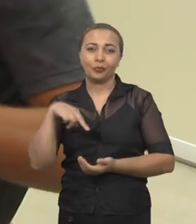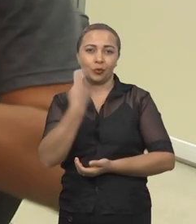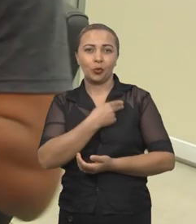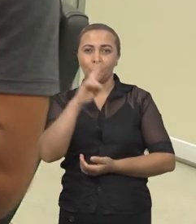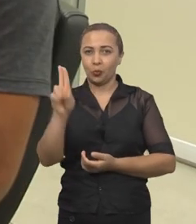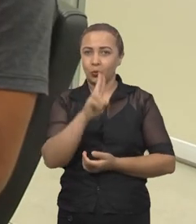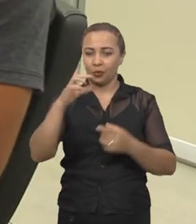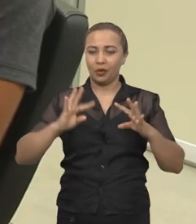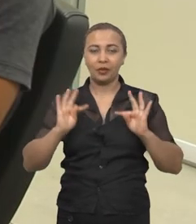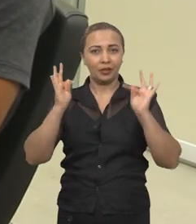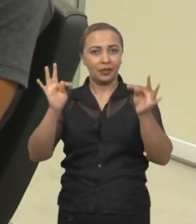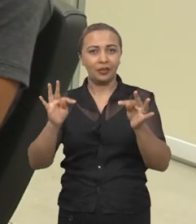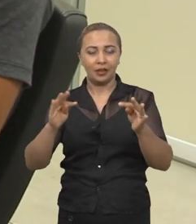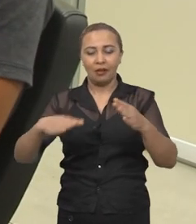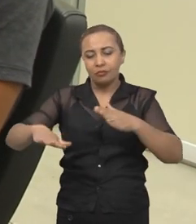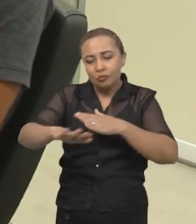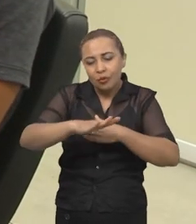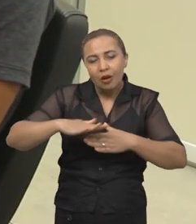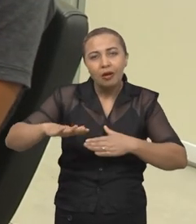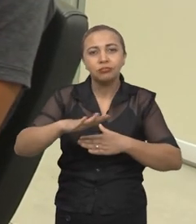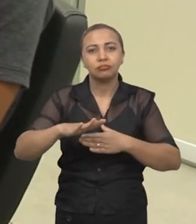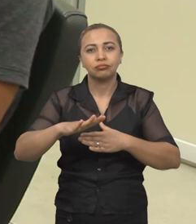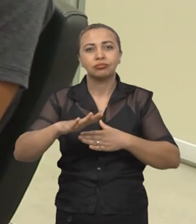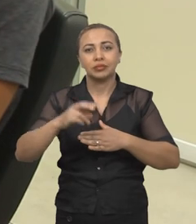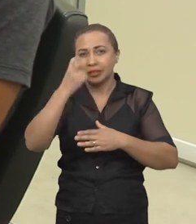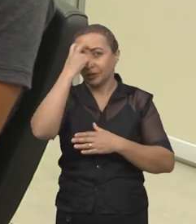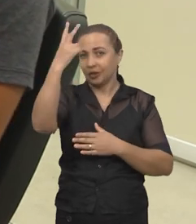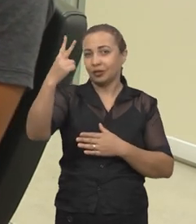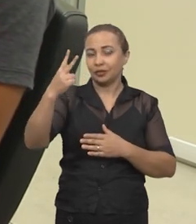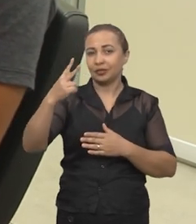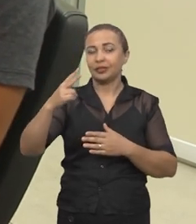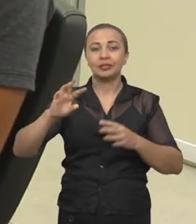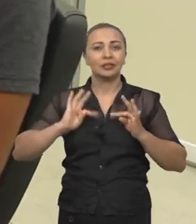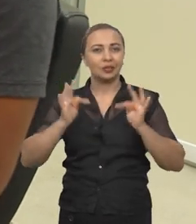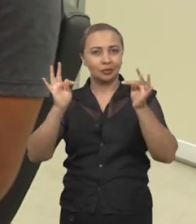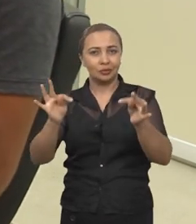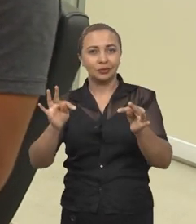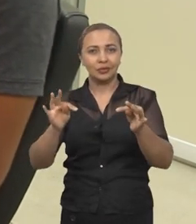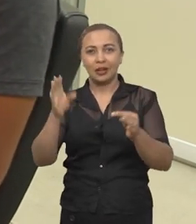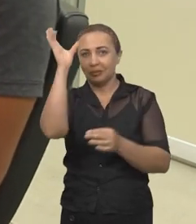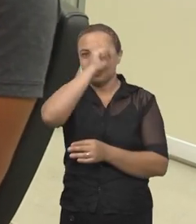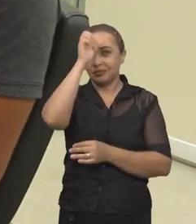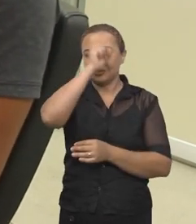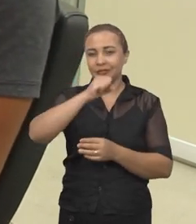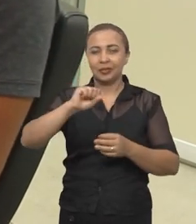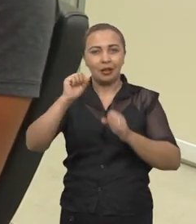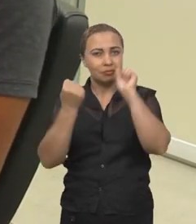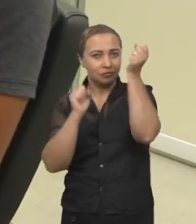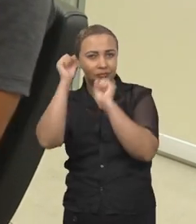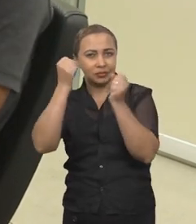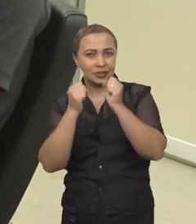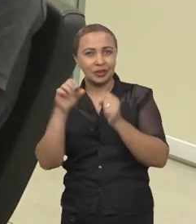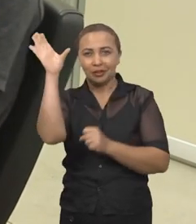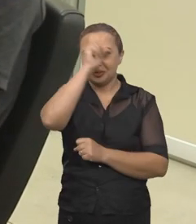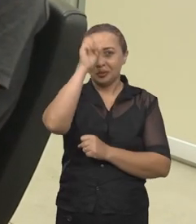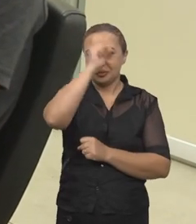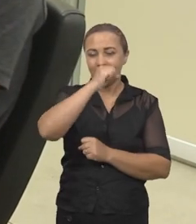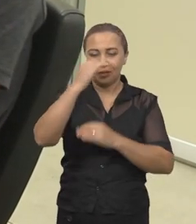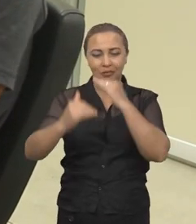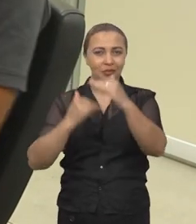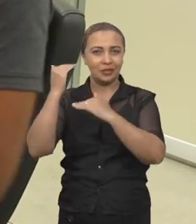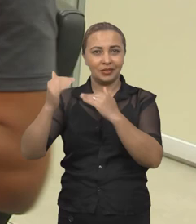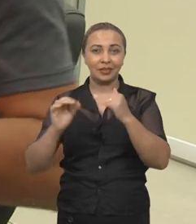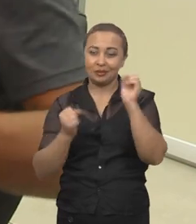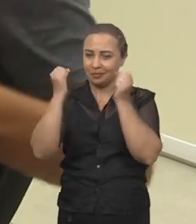técnica uma sub-área da inteligência artificial chamada aprendizagem de máquina e nessa aprendizagem nesse processo de